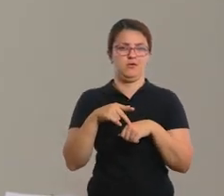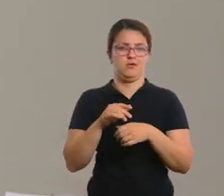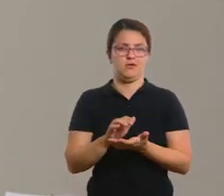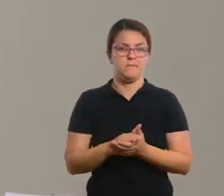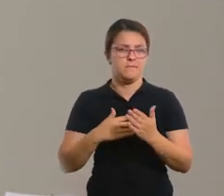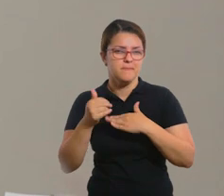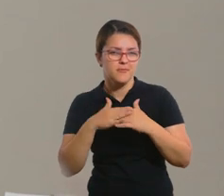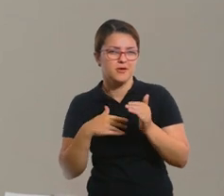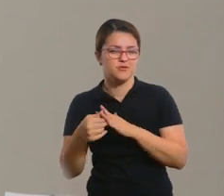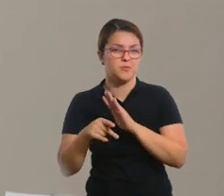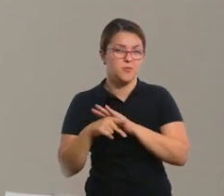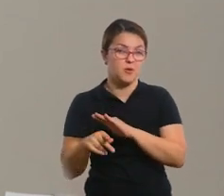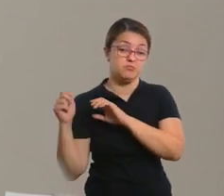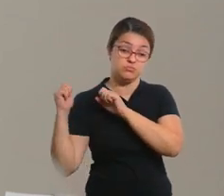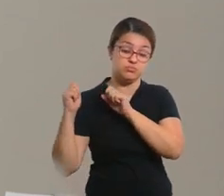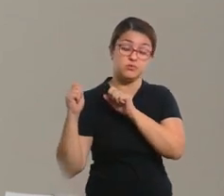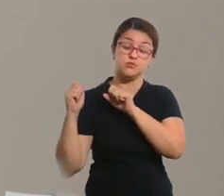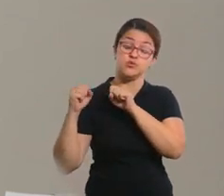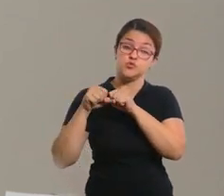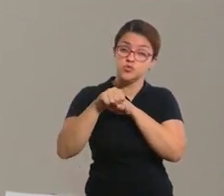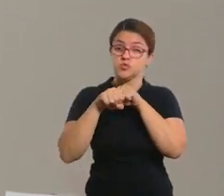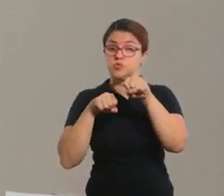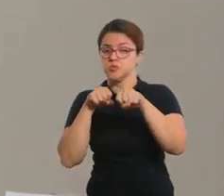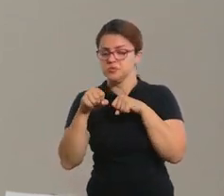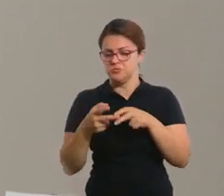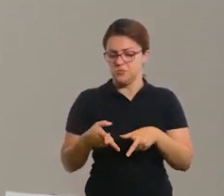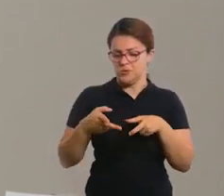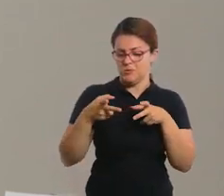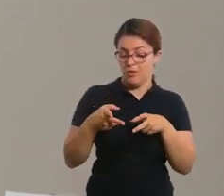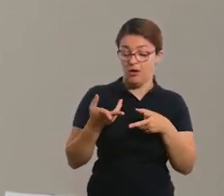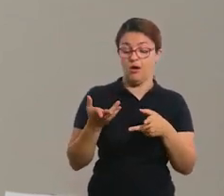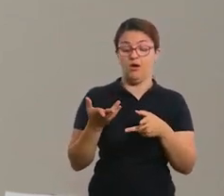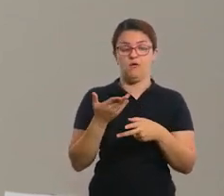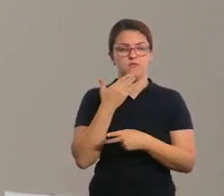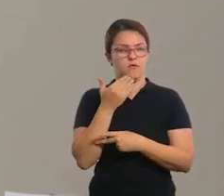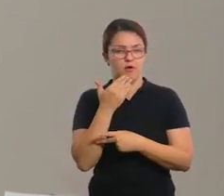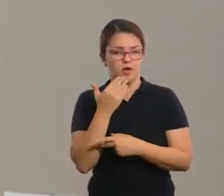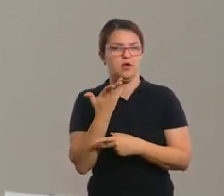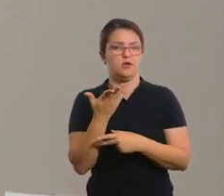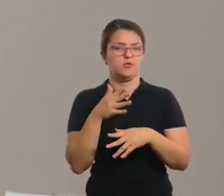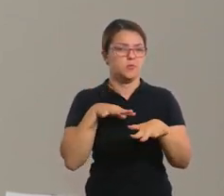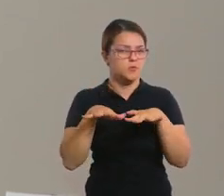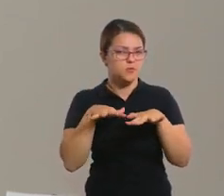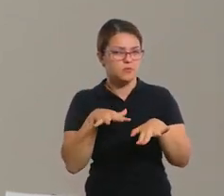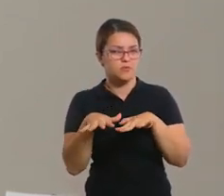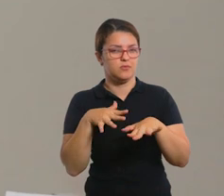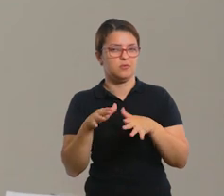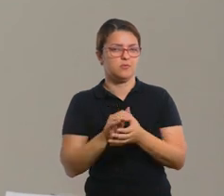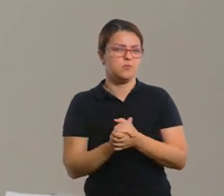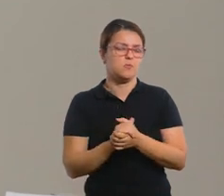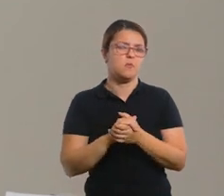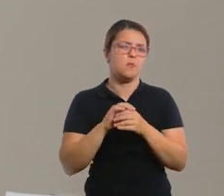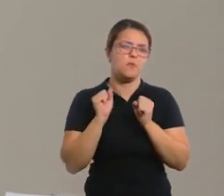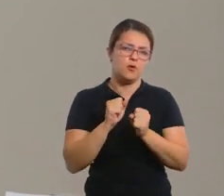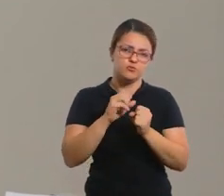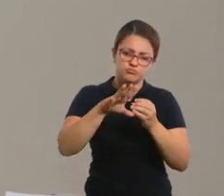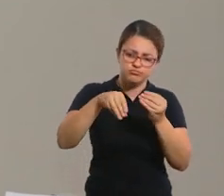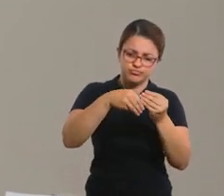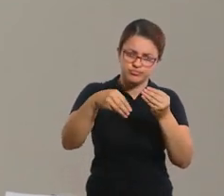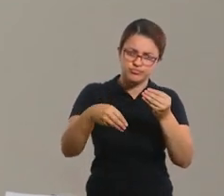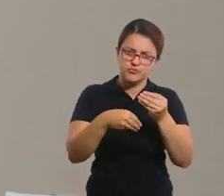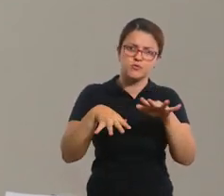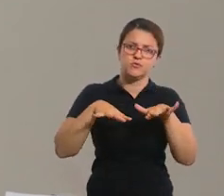você for avaliando, né, ou observando que a criança está apresentando um certo domínio e facilidade nos movimentos, você pode ir